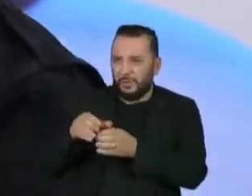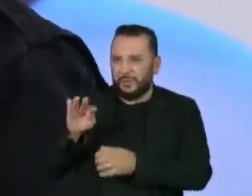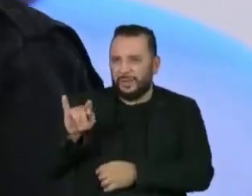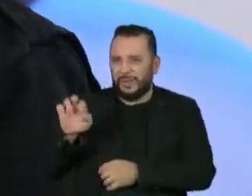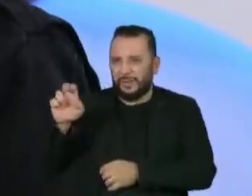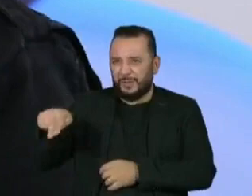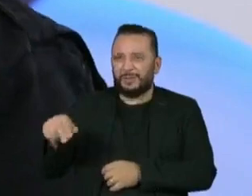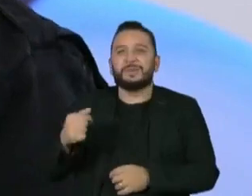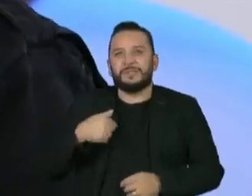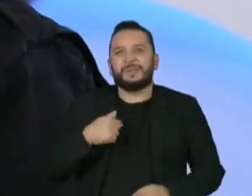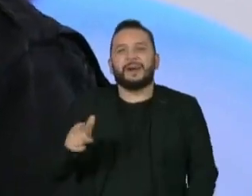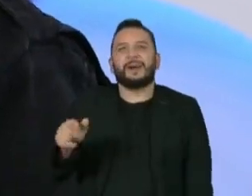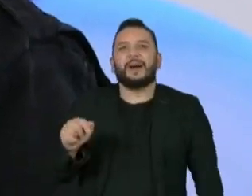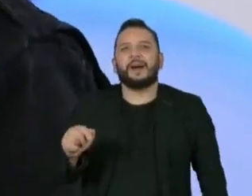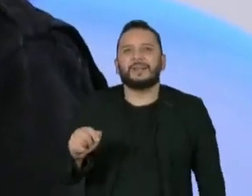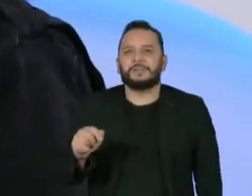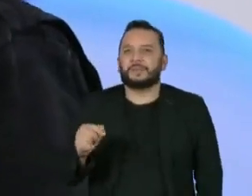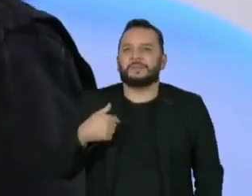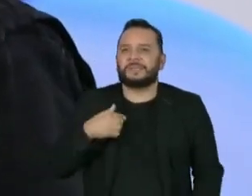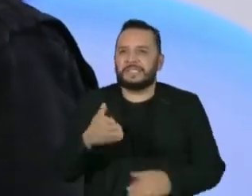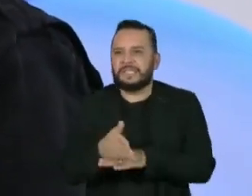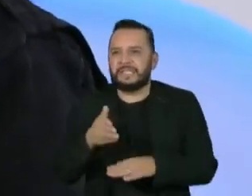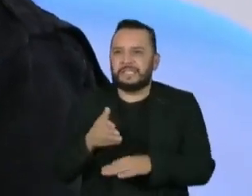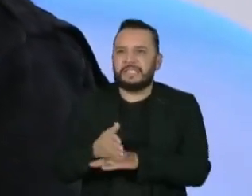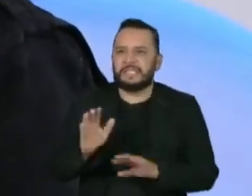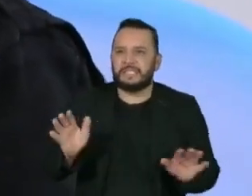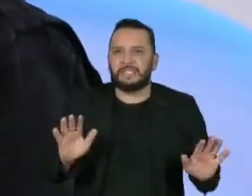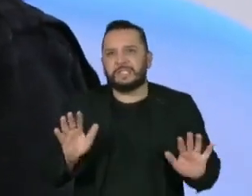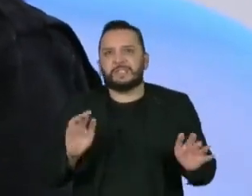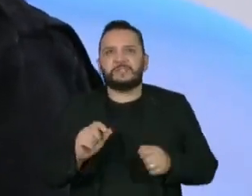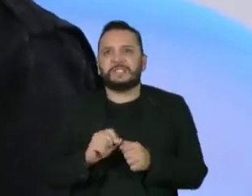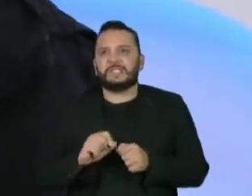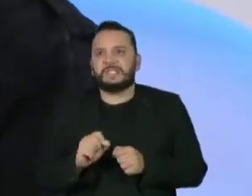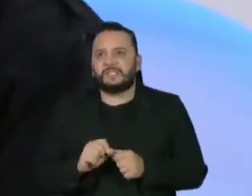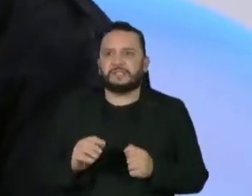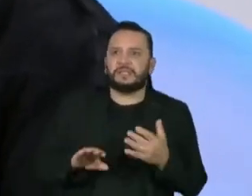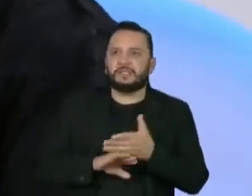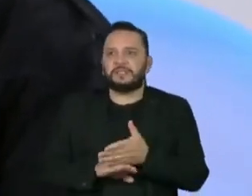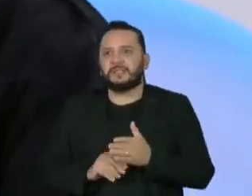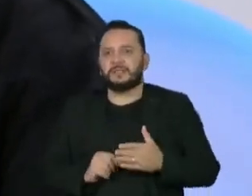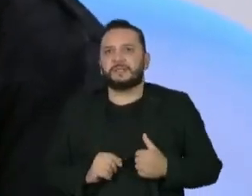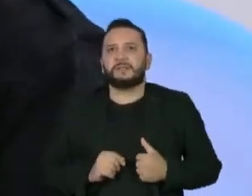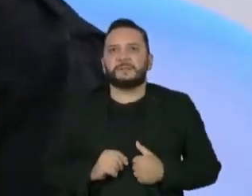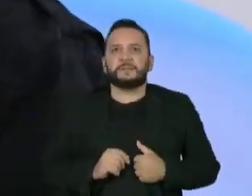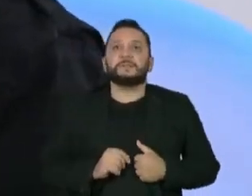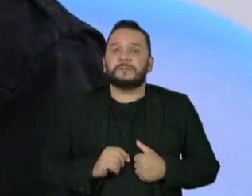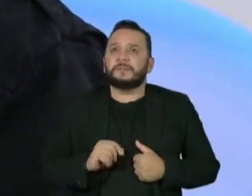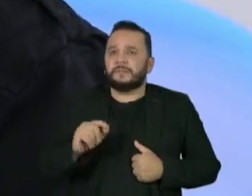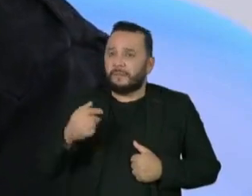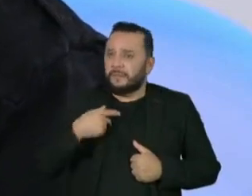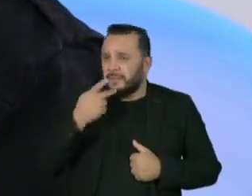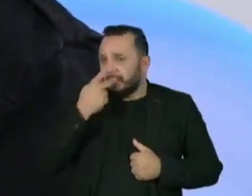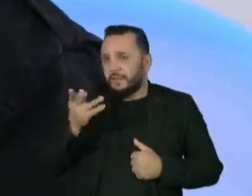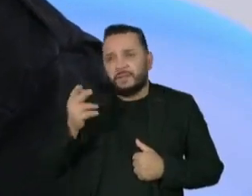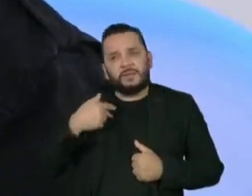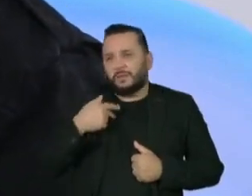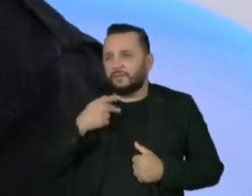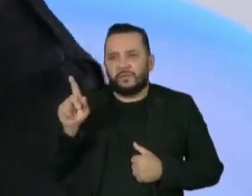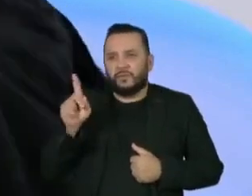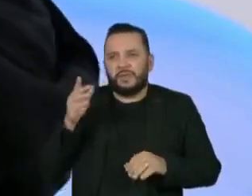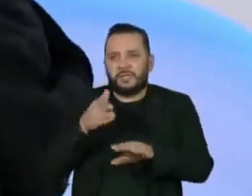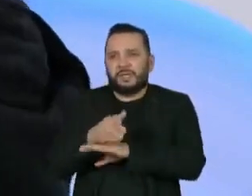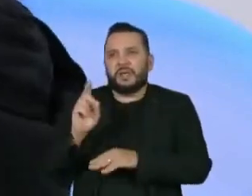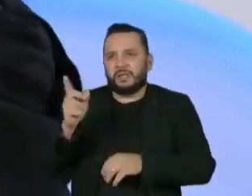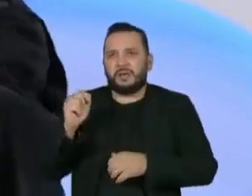barato, não sei o Aí eu fiquei ali, puta, entro, não entro, entro, entro, o que eu vou fazer, o eu vou fazer? Aí eu falei para os caras assim, ó, gente, eu não vou entrar.